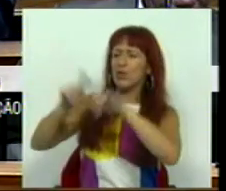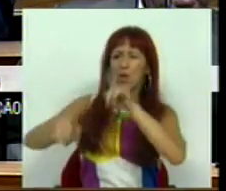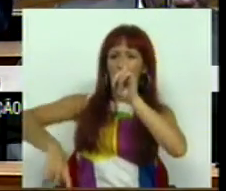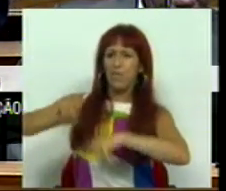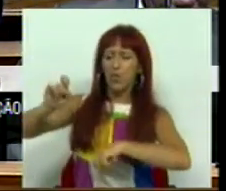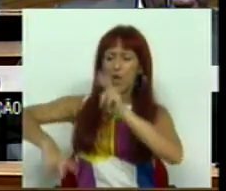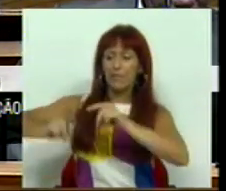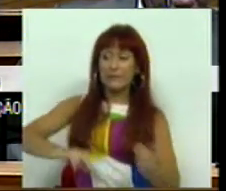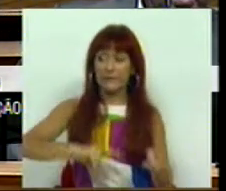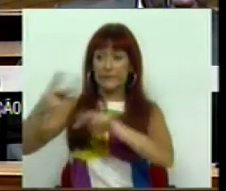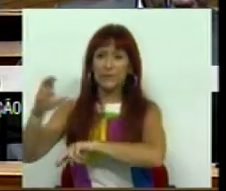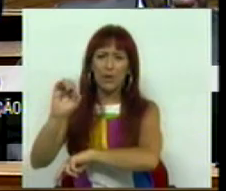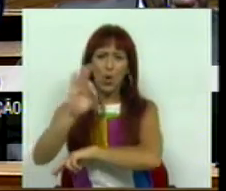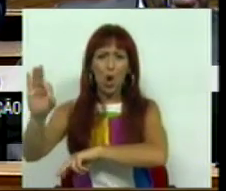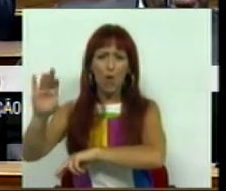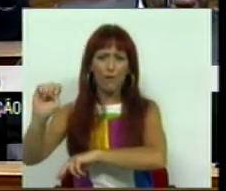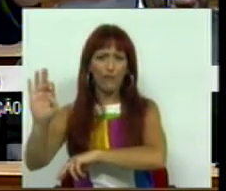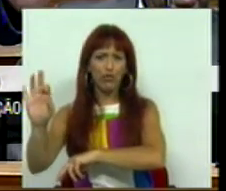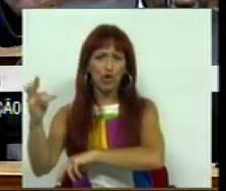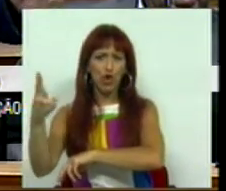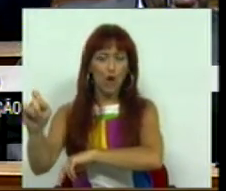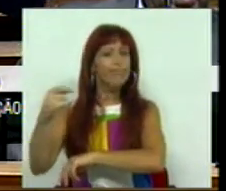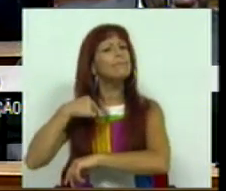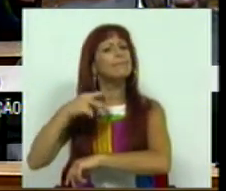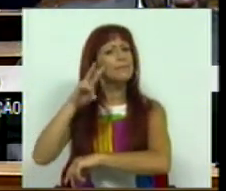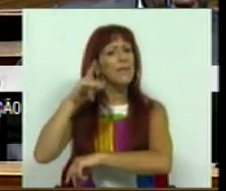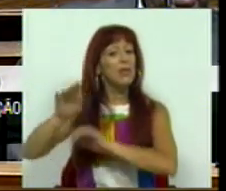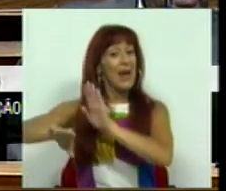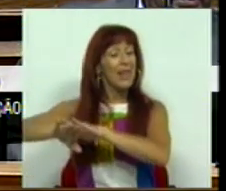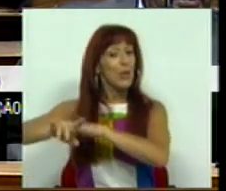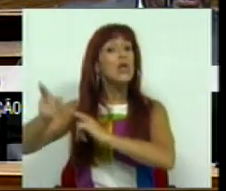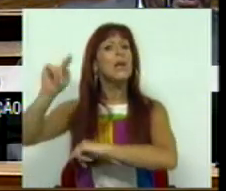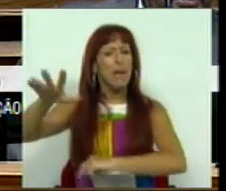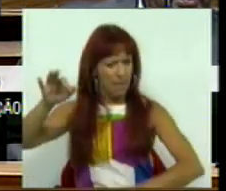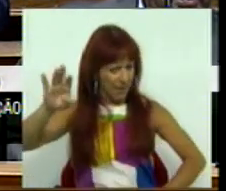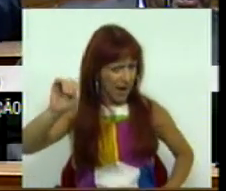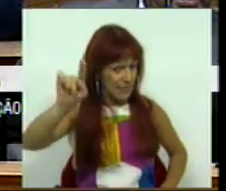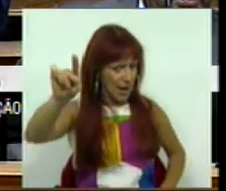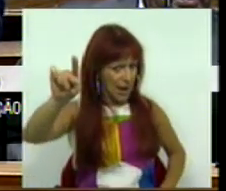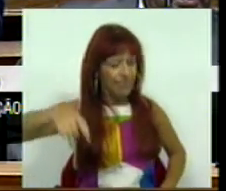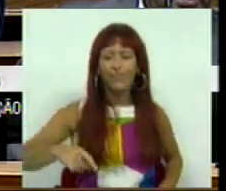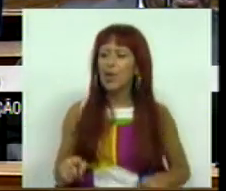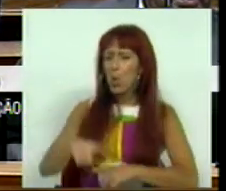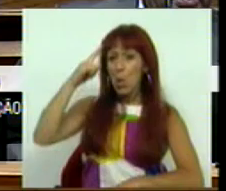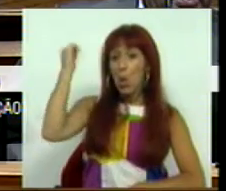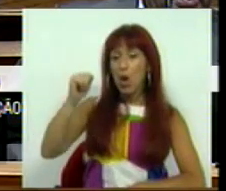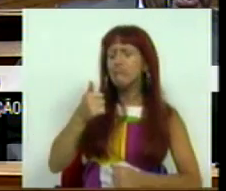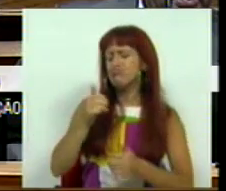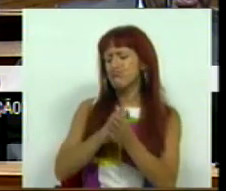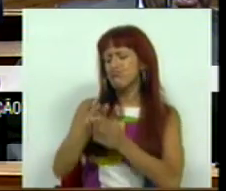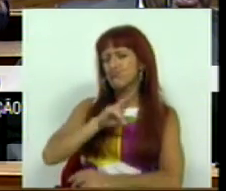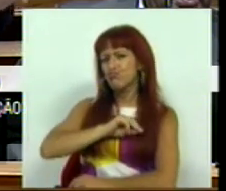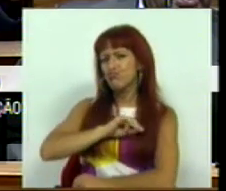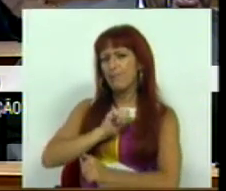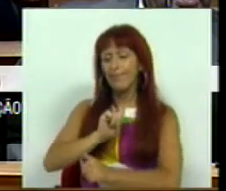fuga do fisco para offshores. Nós vemos que, afinal, para a direita e para o PS, o crime compensa.